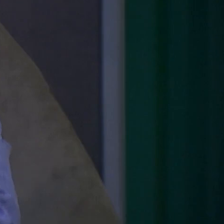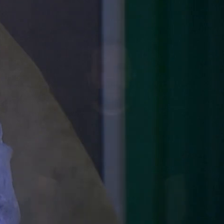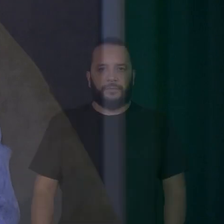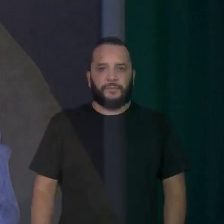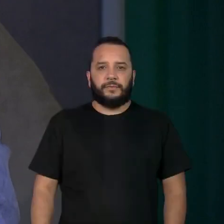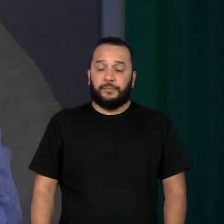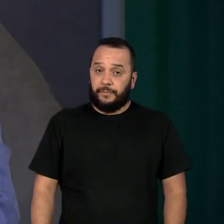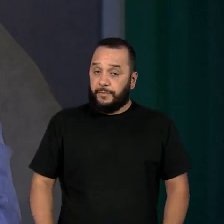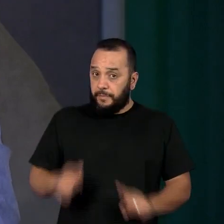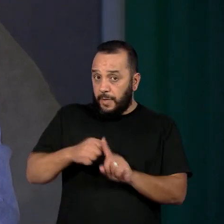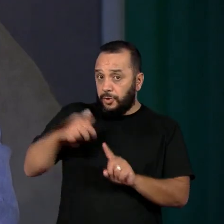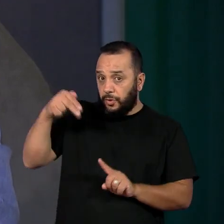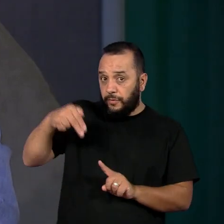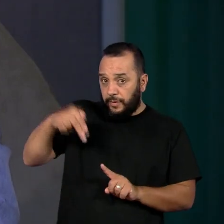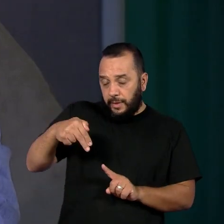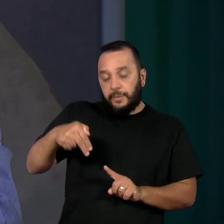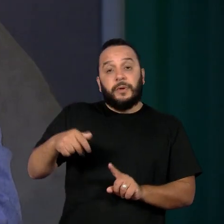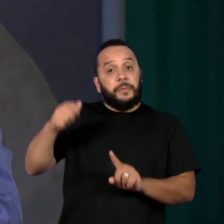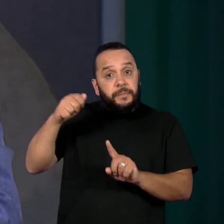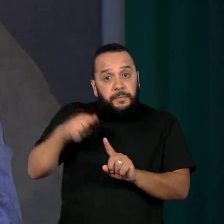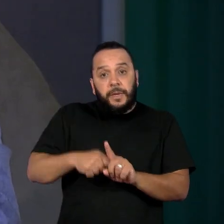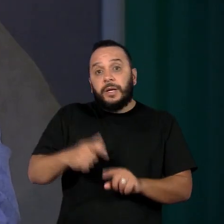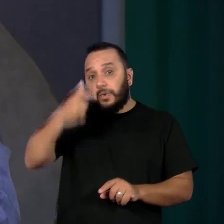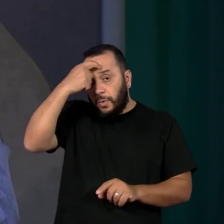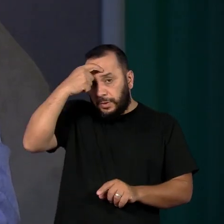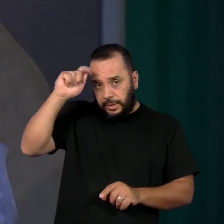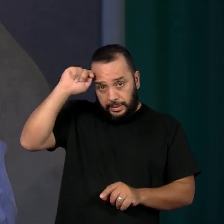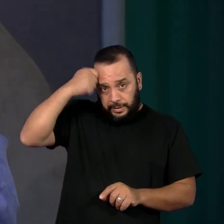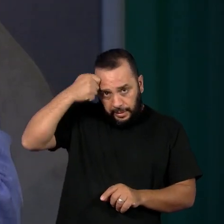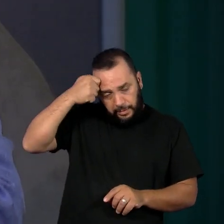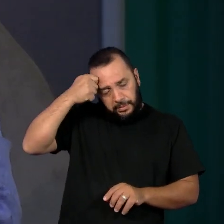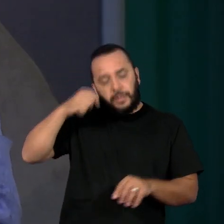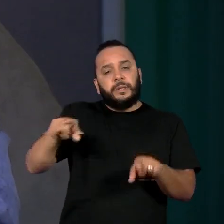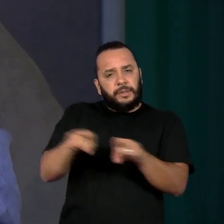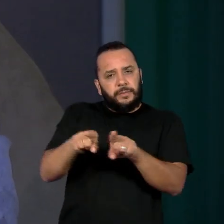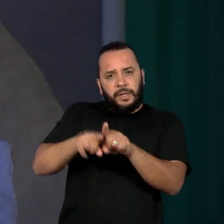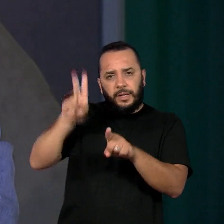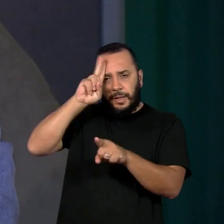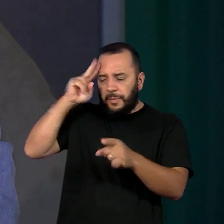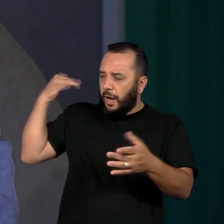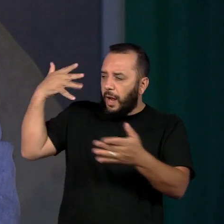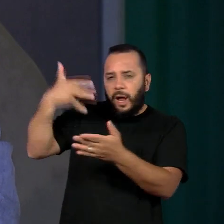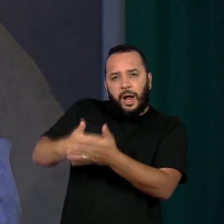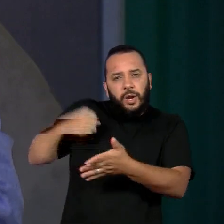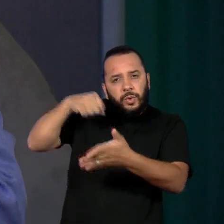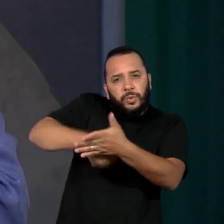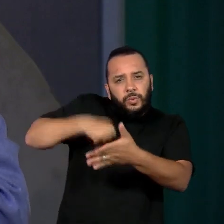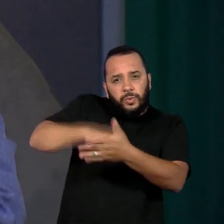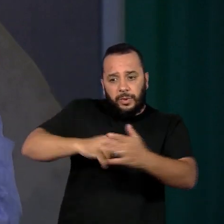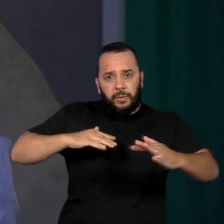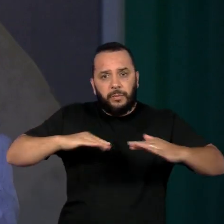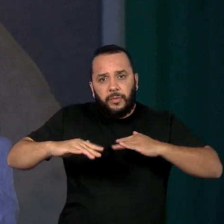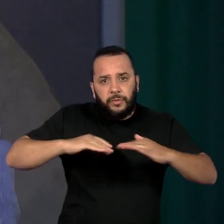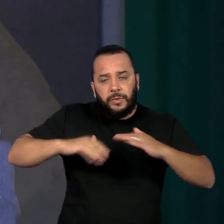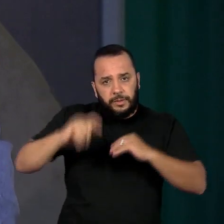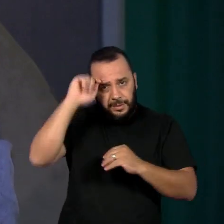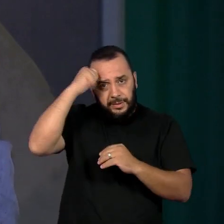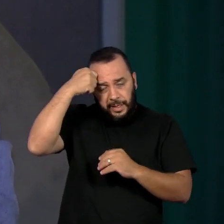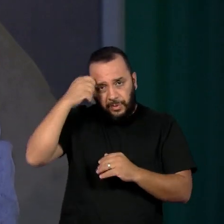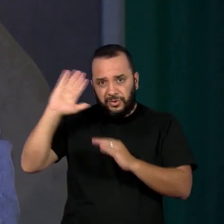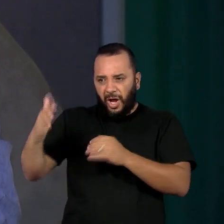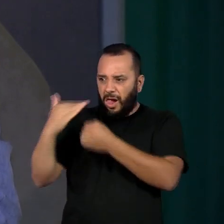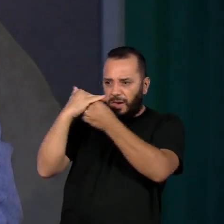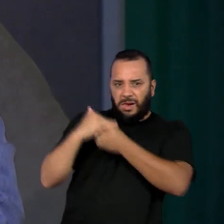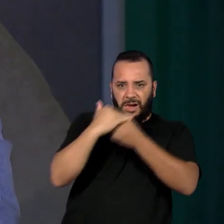Novembro, mês para celebrar a consciência negra e relembrar as lutas dos movimentos negros pelo fim da opressão